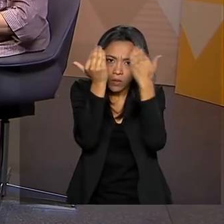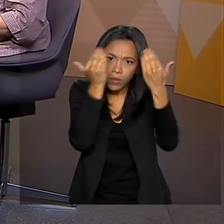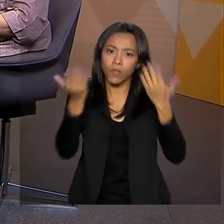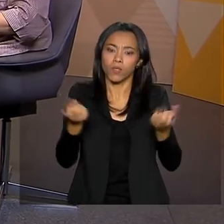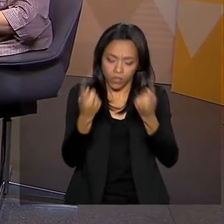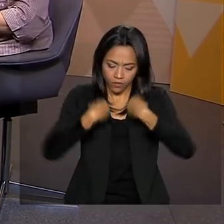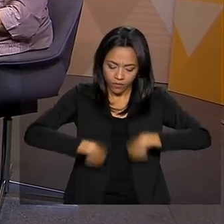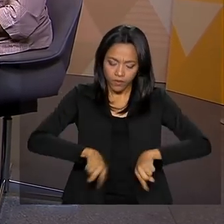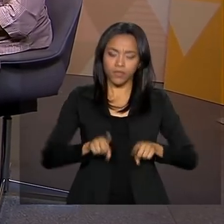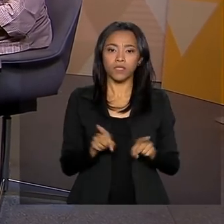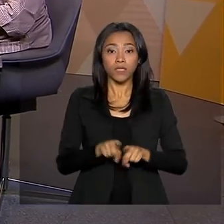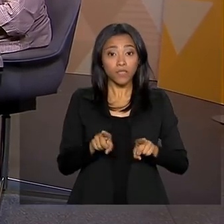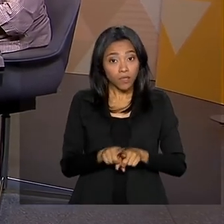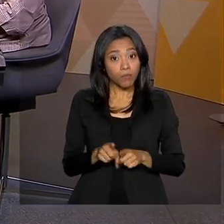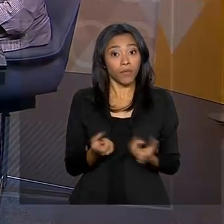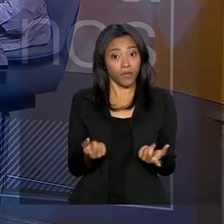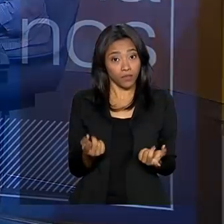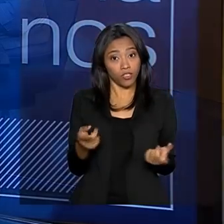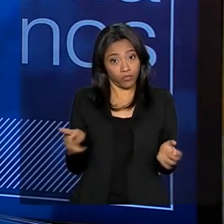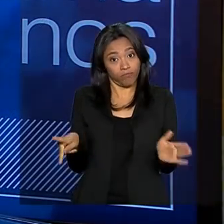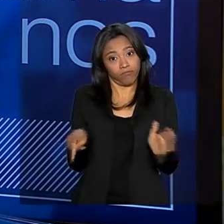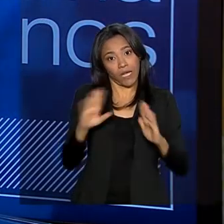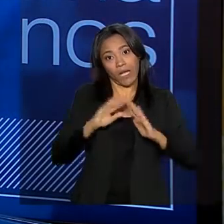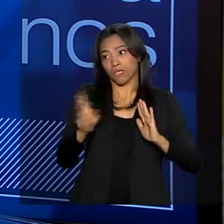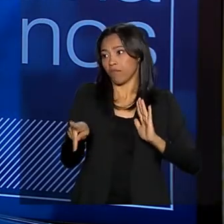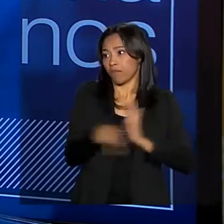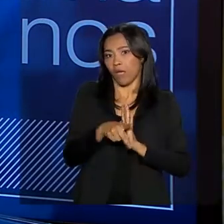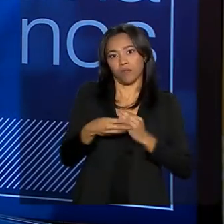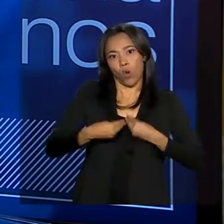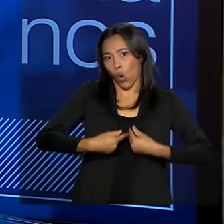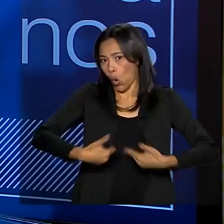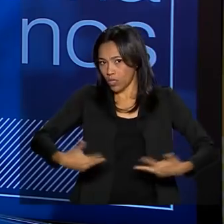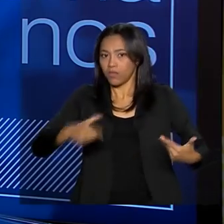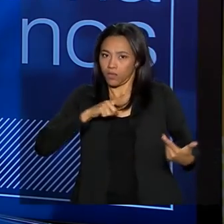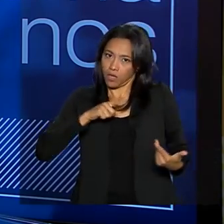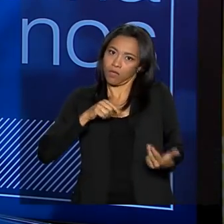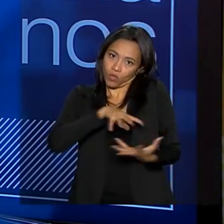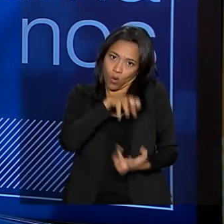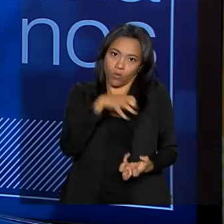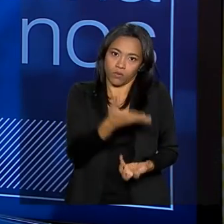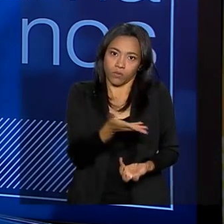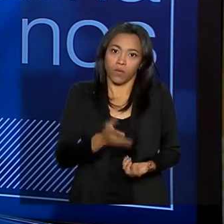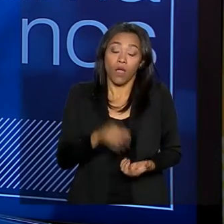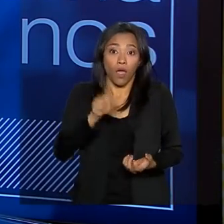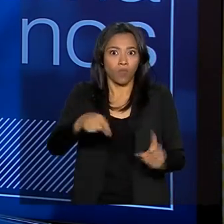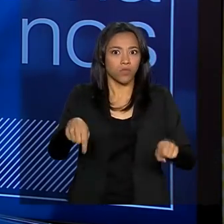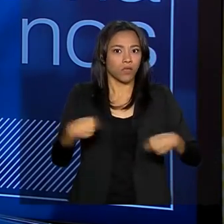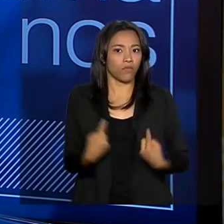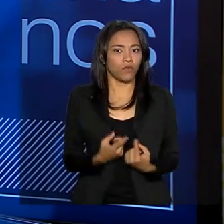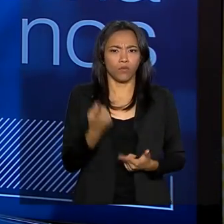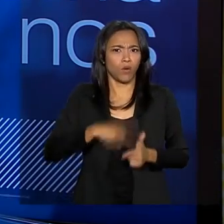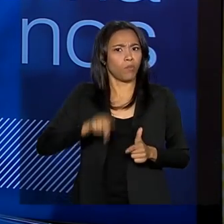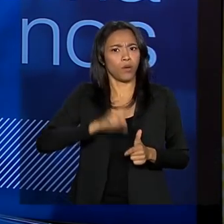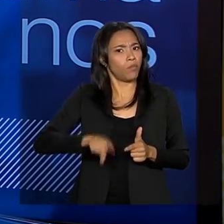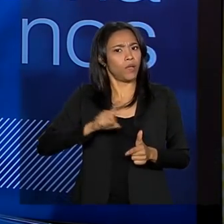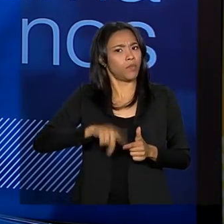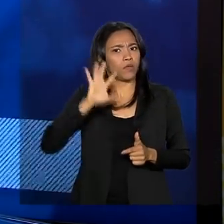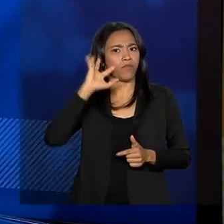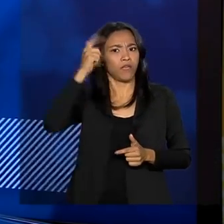psicológica, física e patrimonial contra os idosos no Brasil. É um desafio, Paulo. E não é um problema que vamos